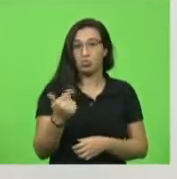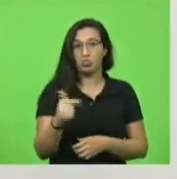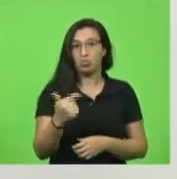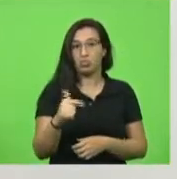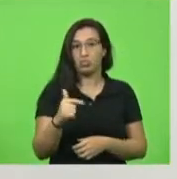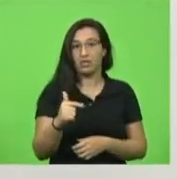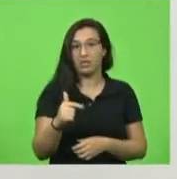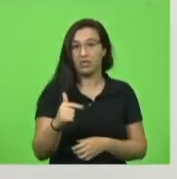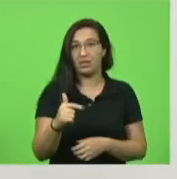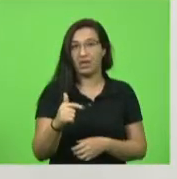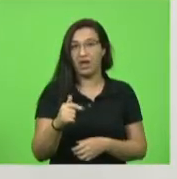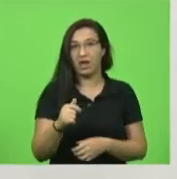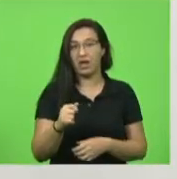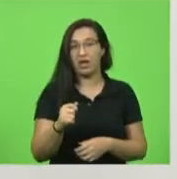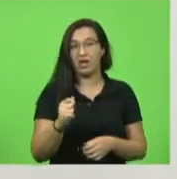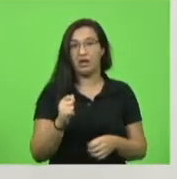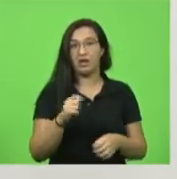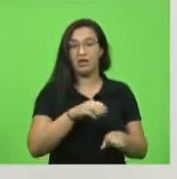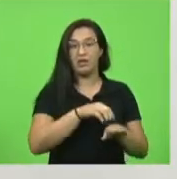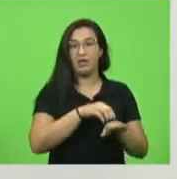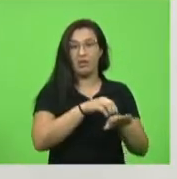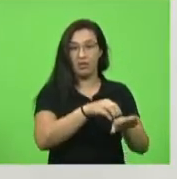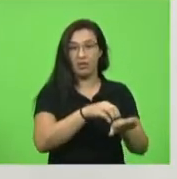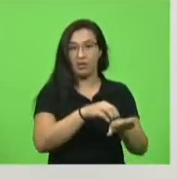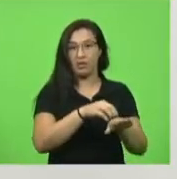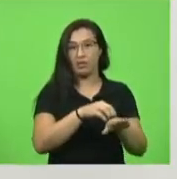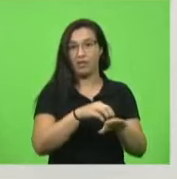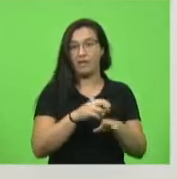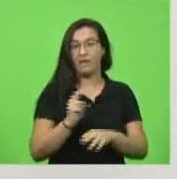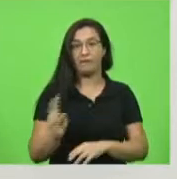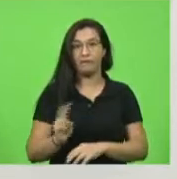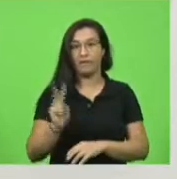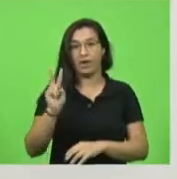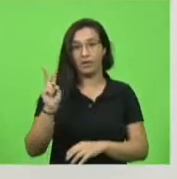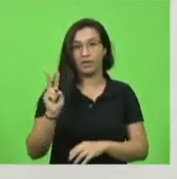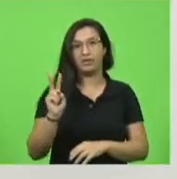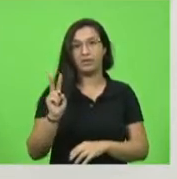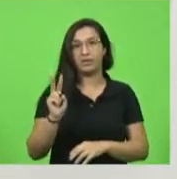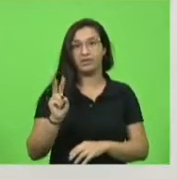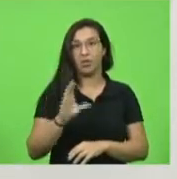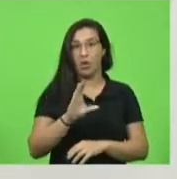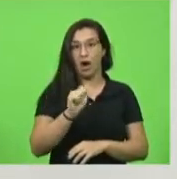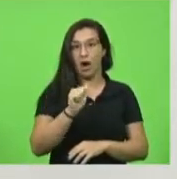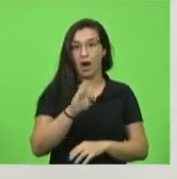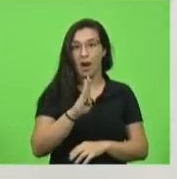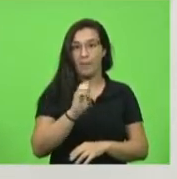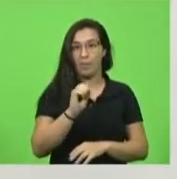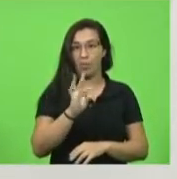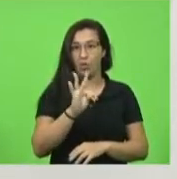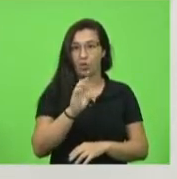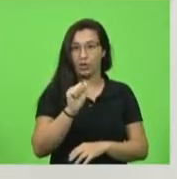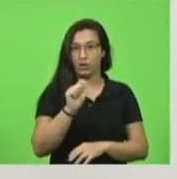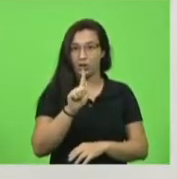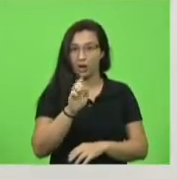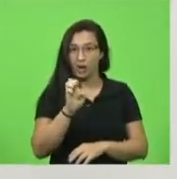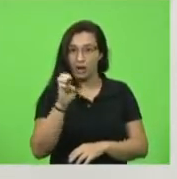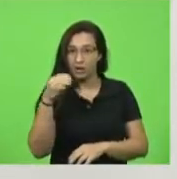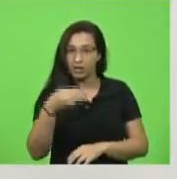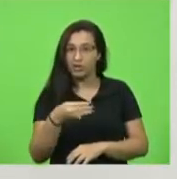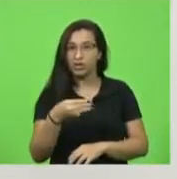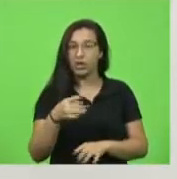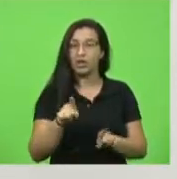transporte de carga com relação à cabotagem, à marítima. A gente